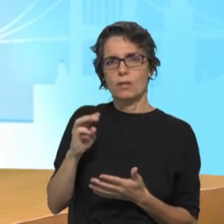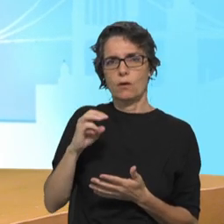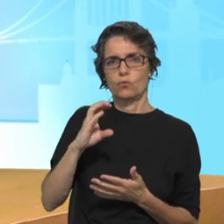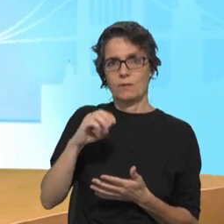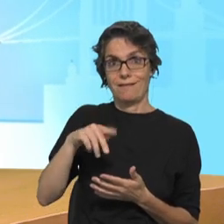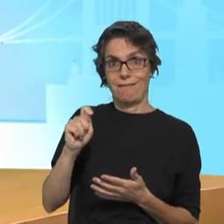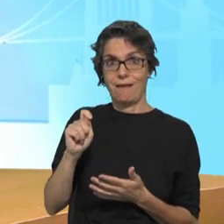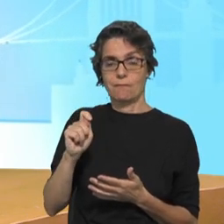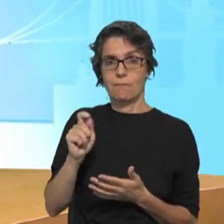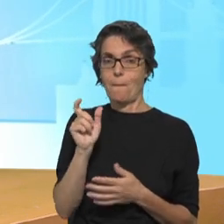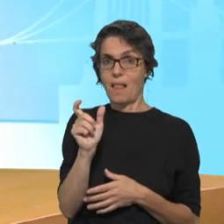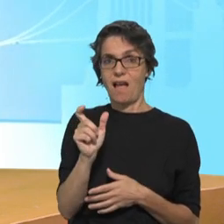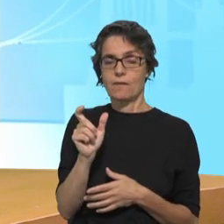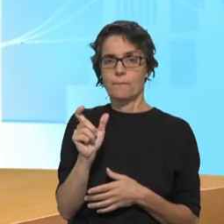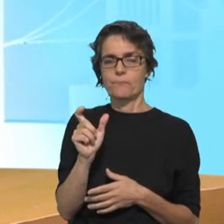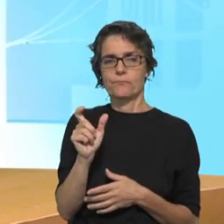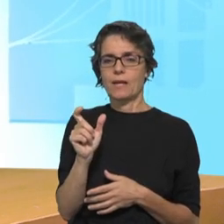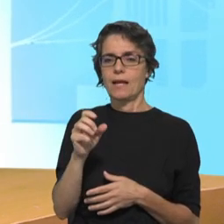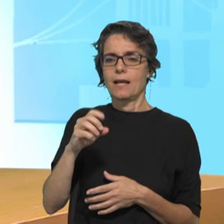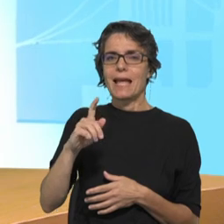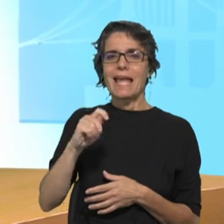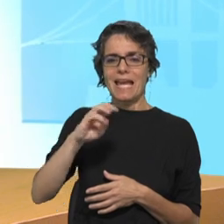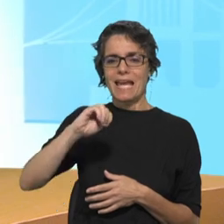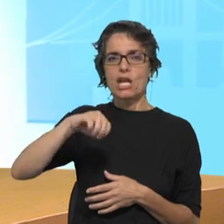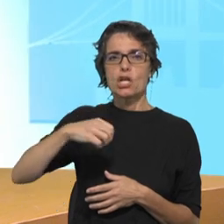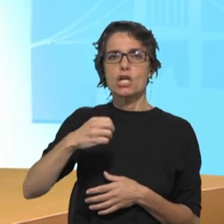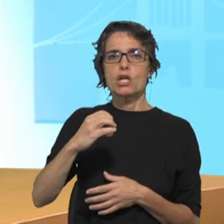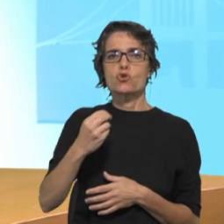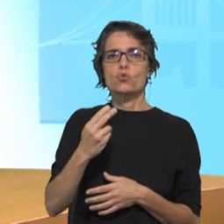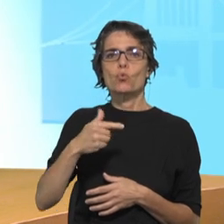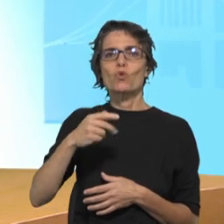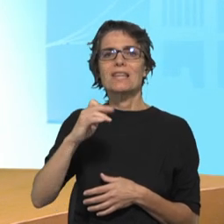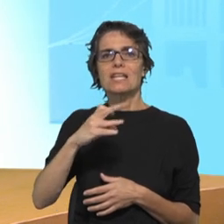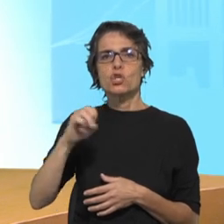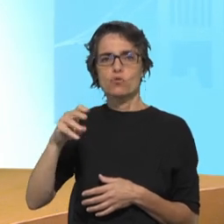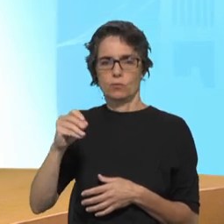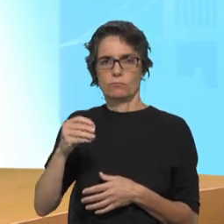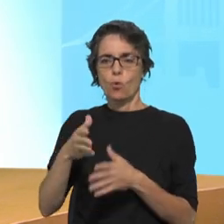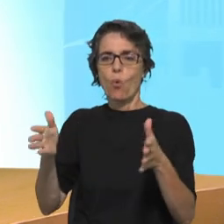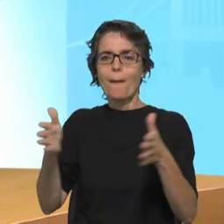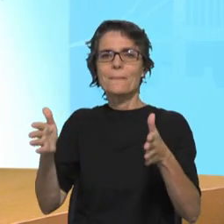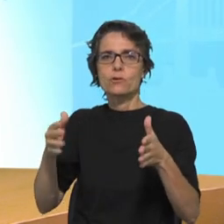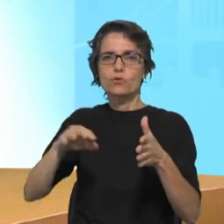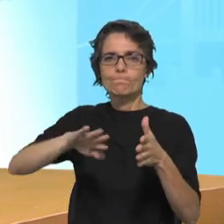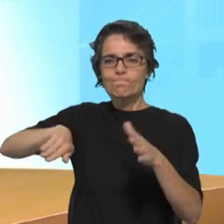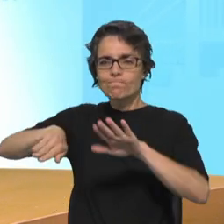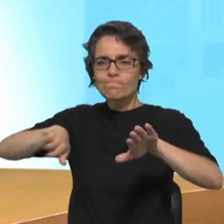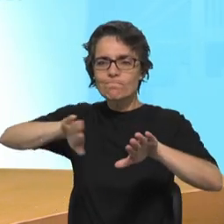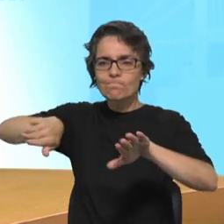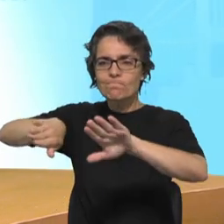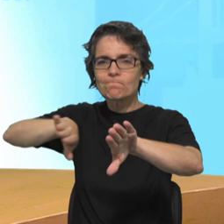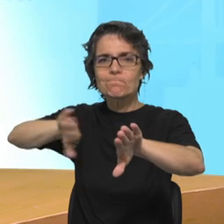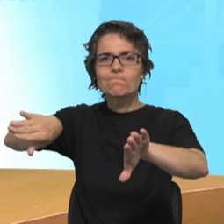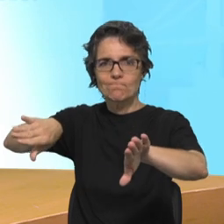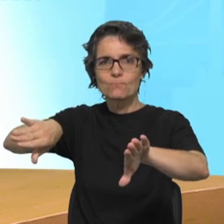daquele que abre caminho, o olheiro, o que vai um bocadinho à frente, a procurar esses